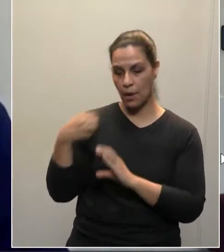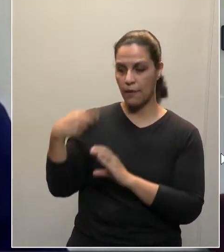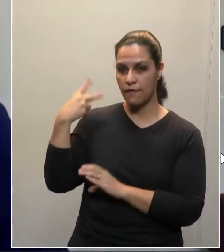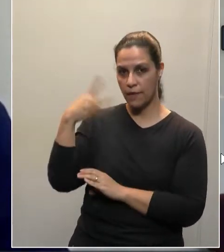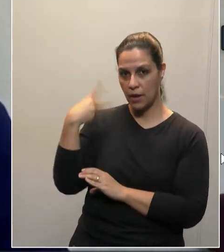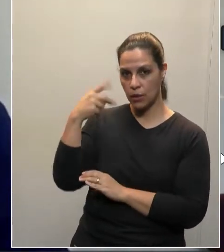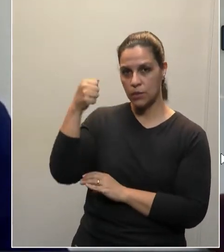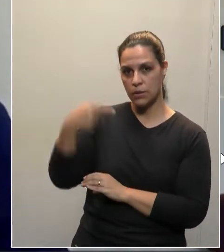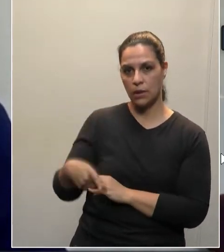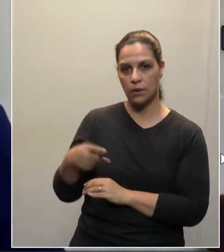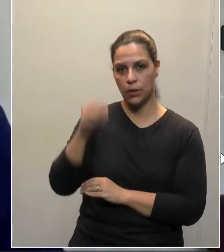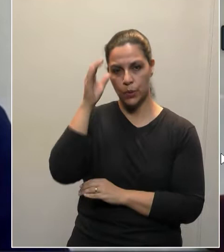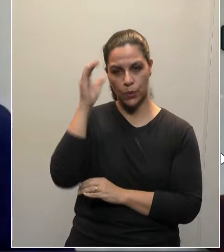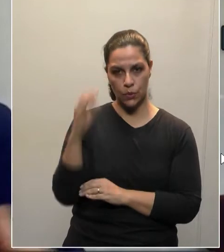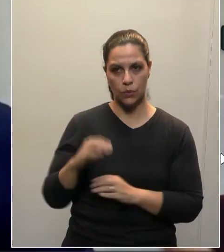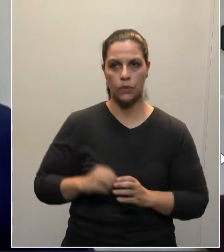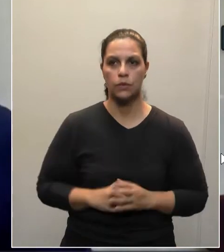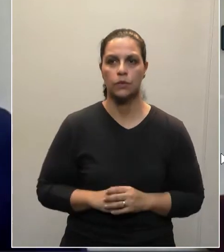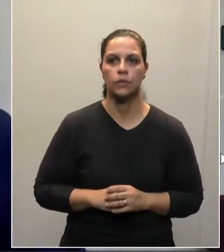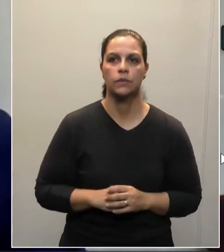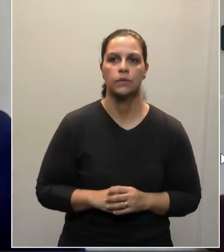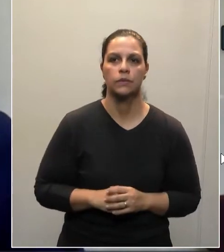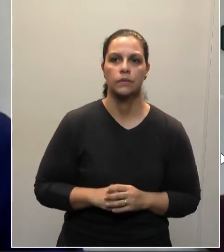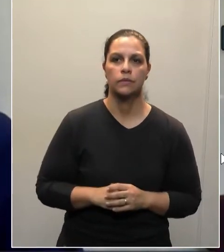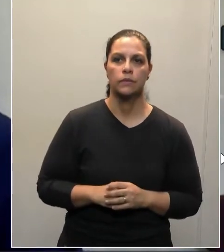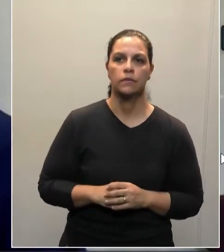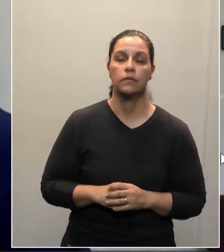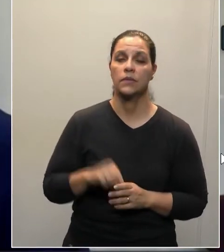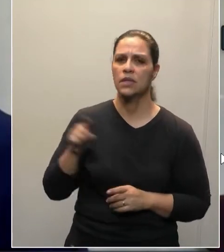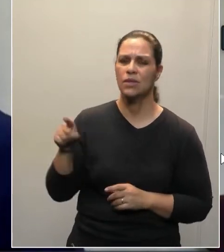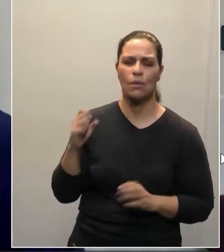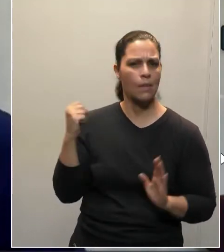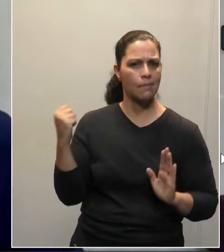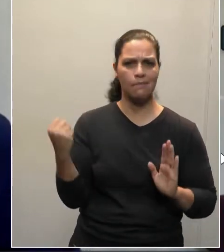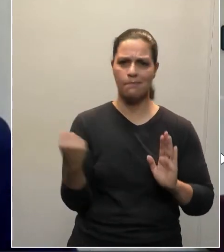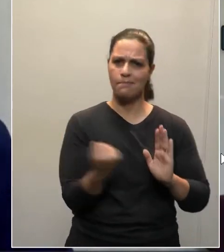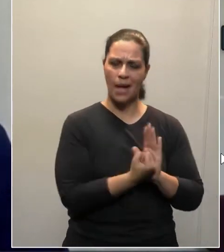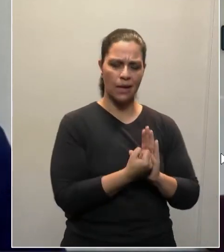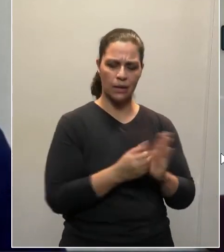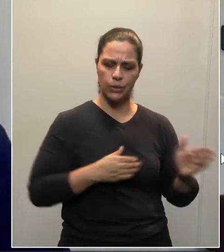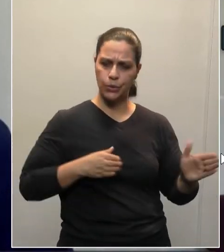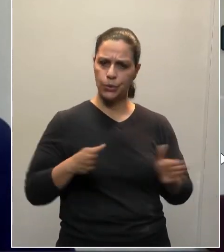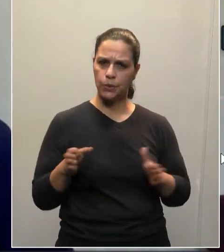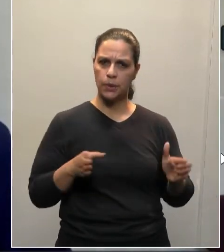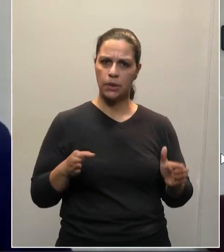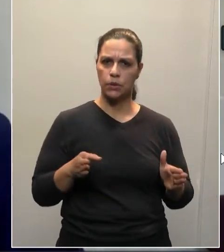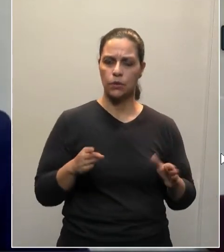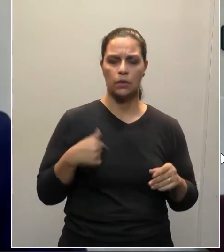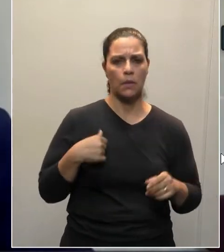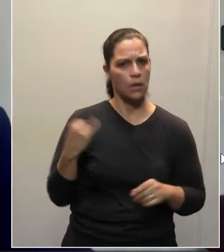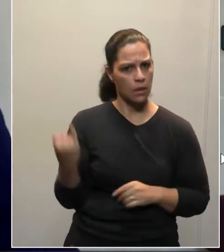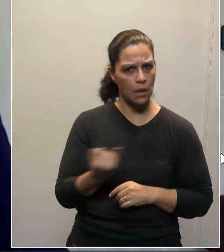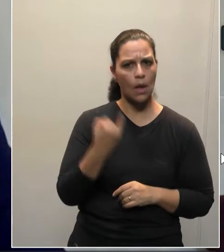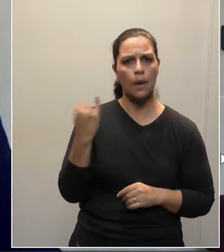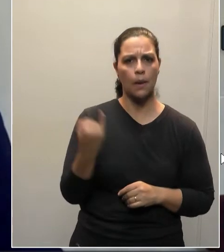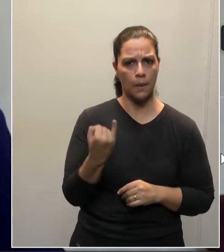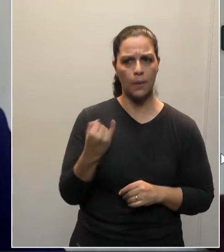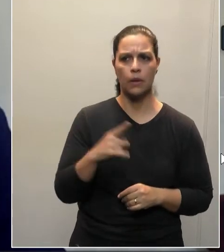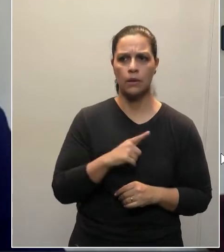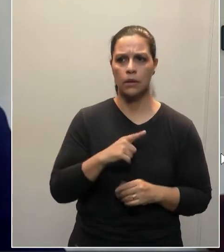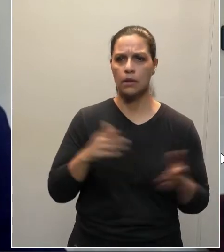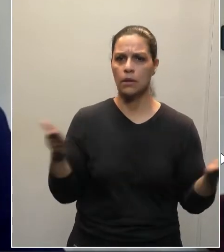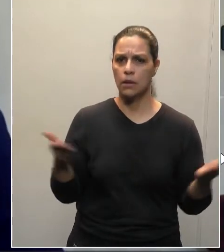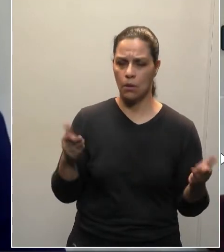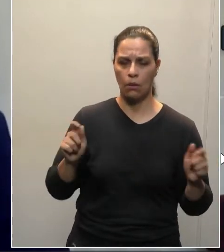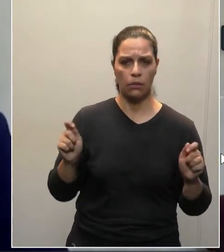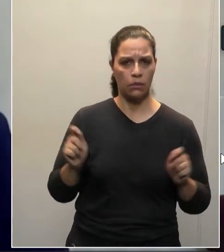de Vereadores de Curitiba. Isto marca época, isto é fundamental para